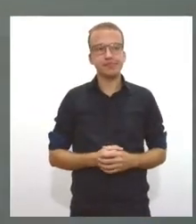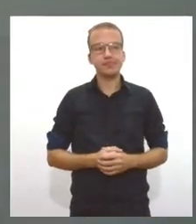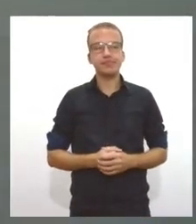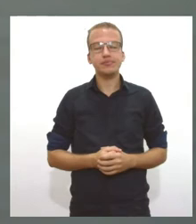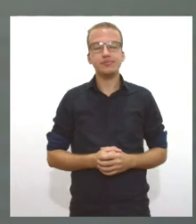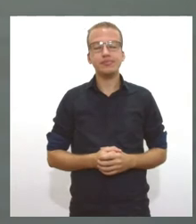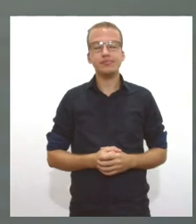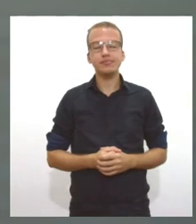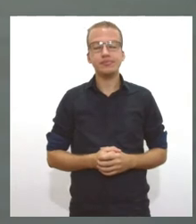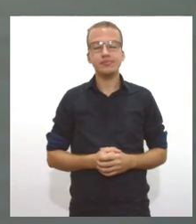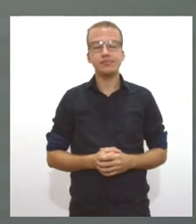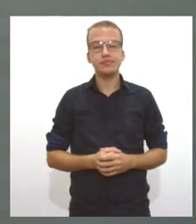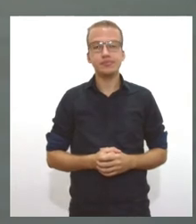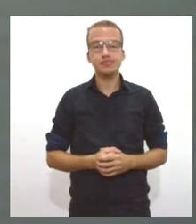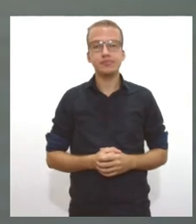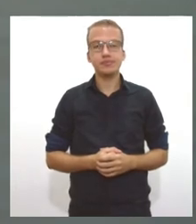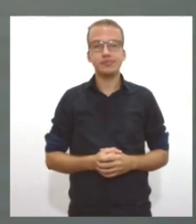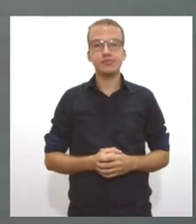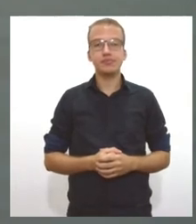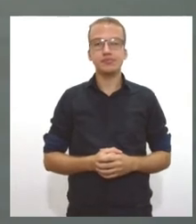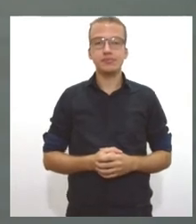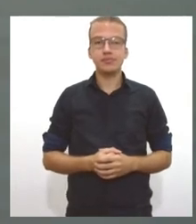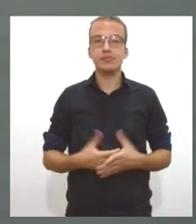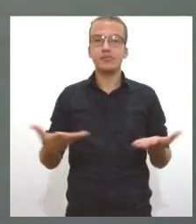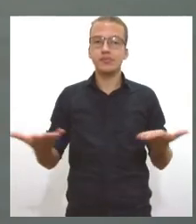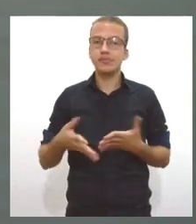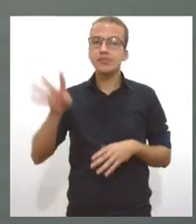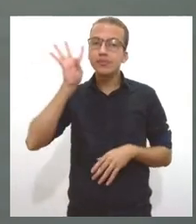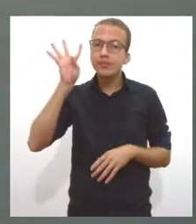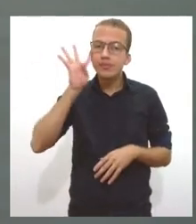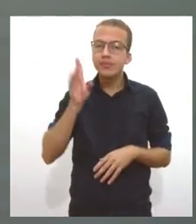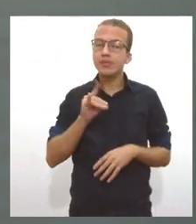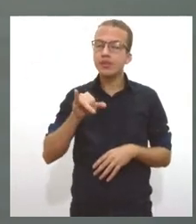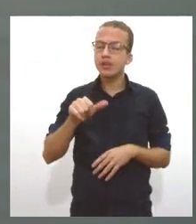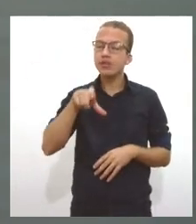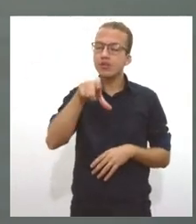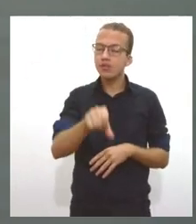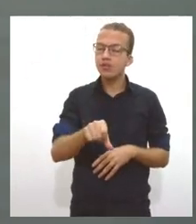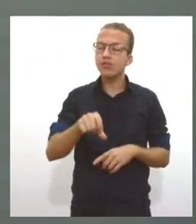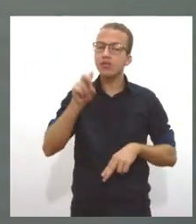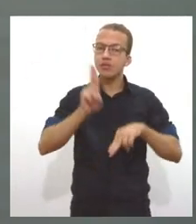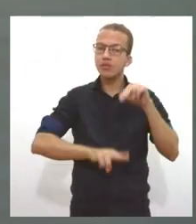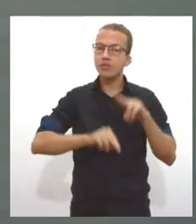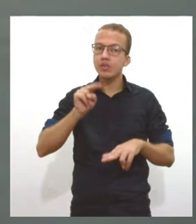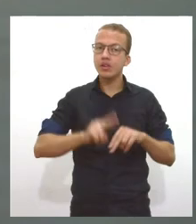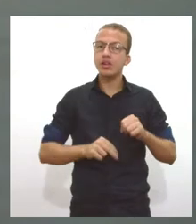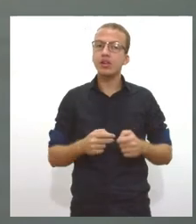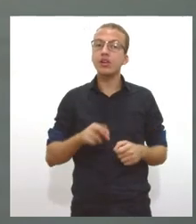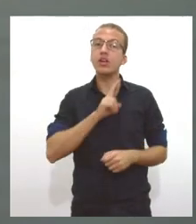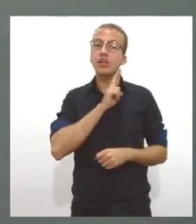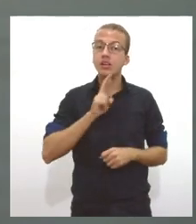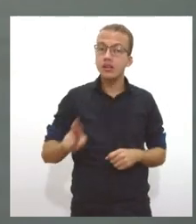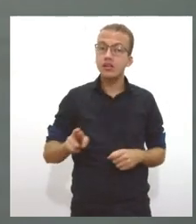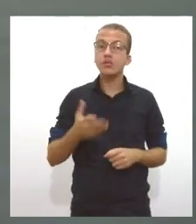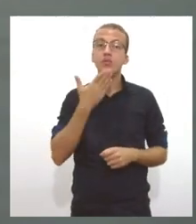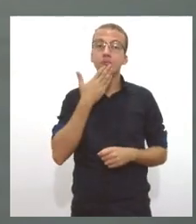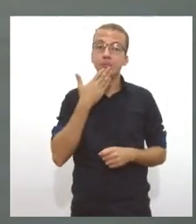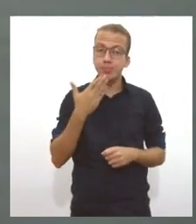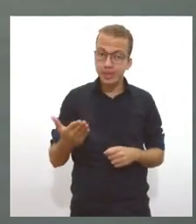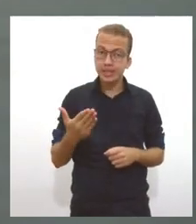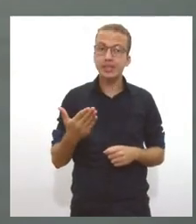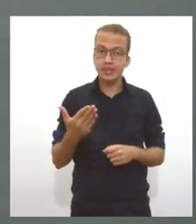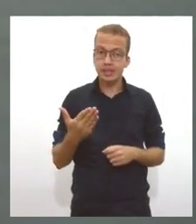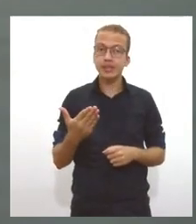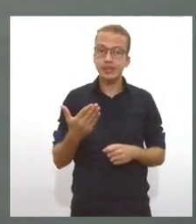O Inep divulgou nesta quarta-feira dia 9 de junho o resultado do pedido de isenção da taxa de inscrição do Enem